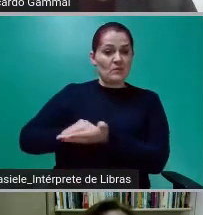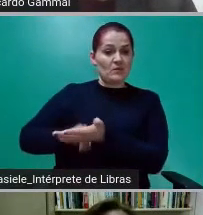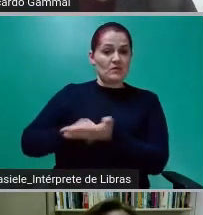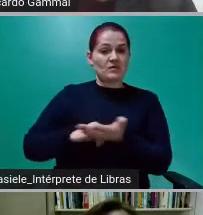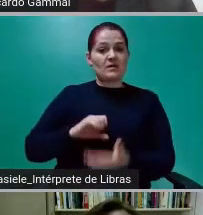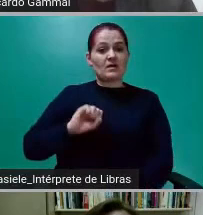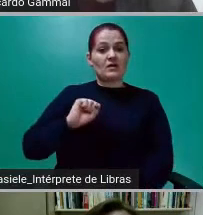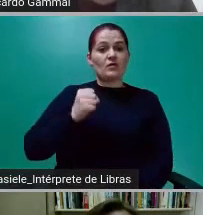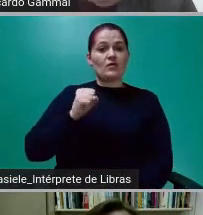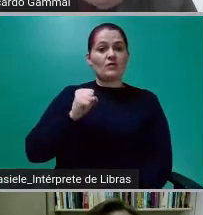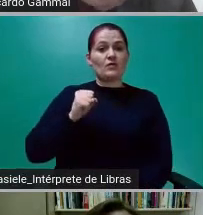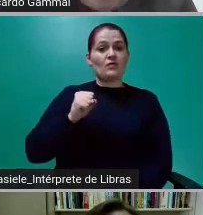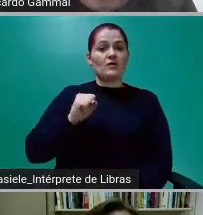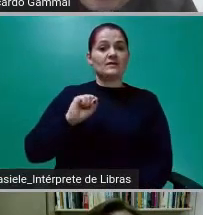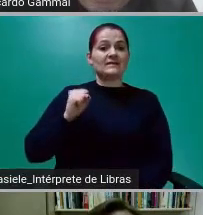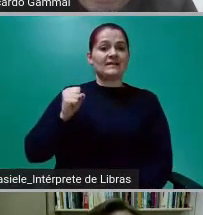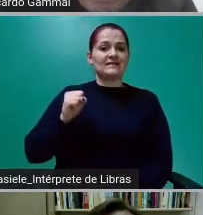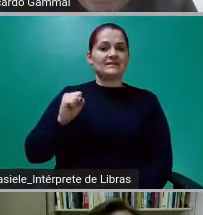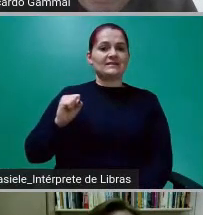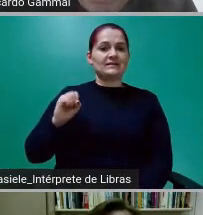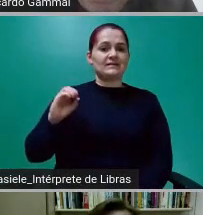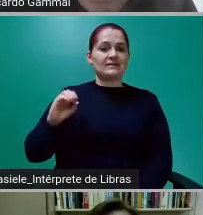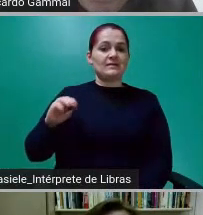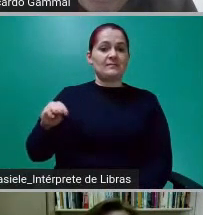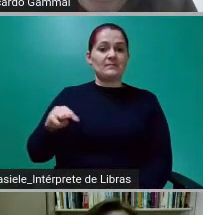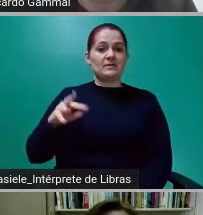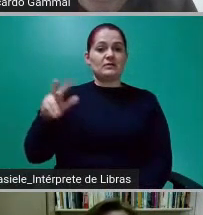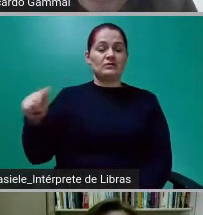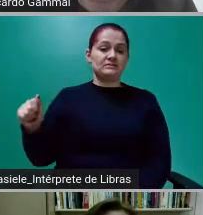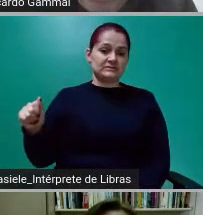880 milhões.